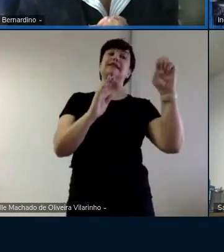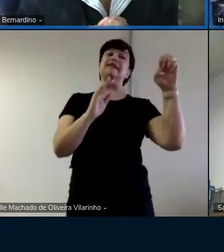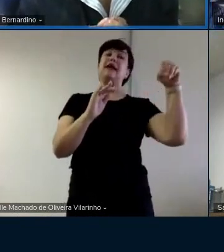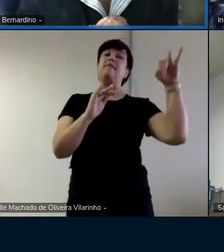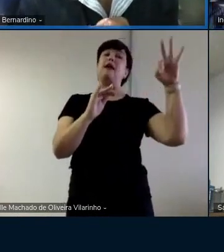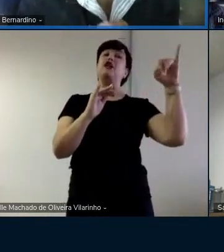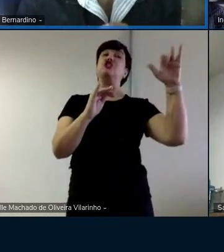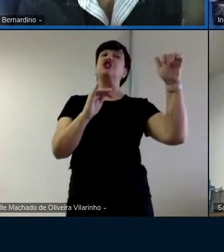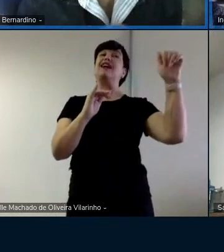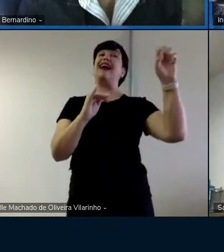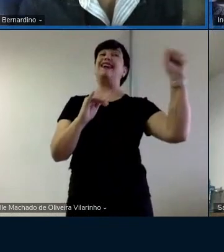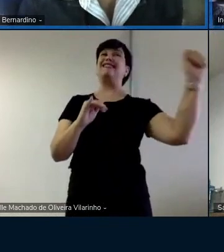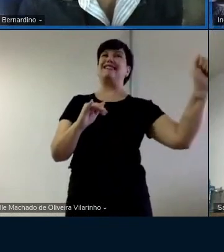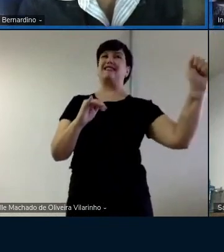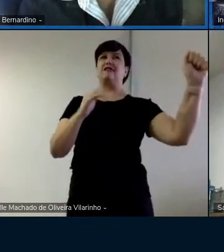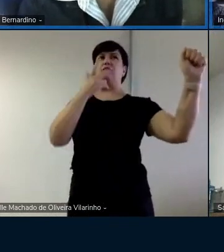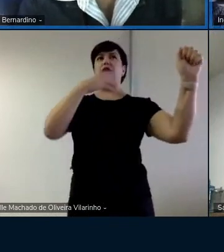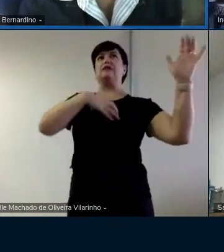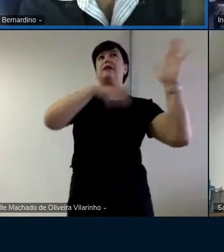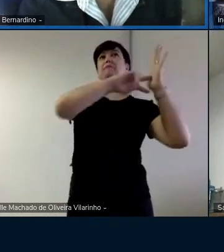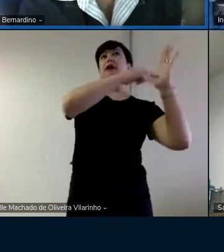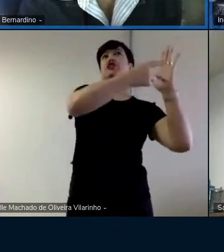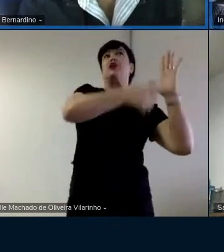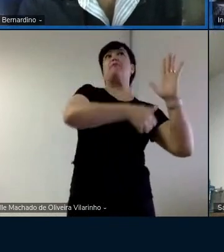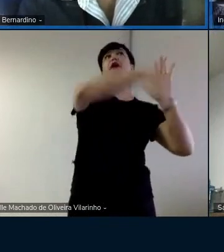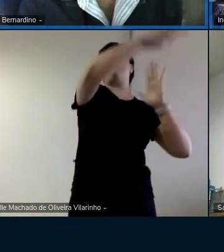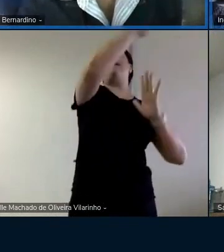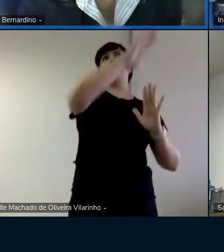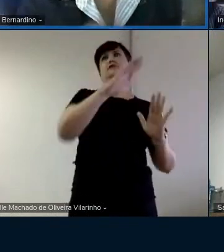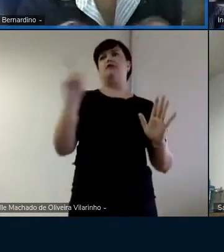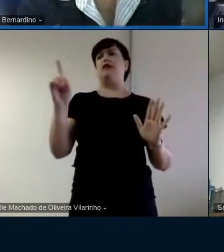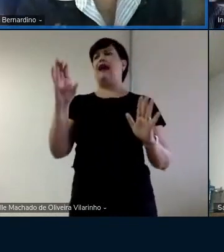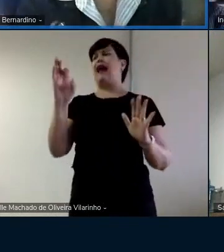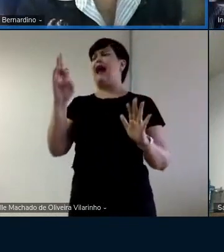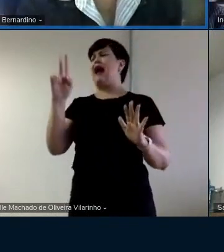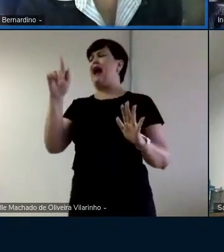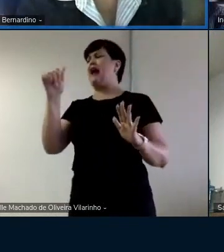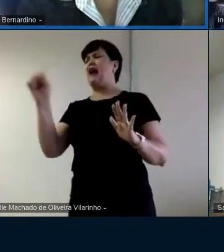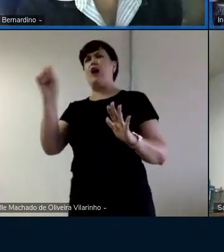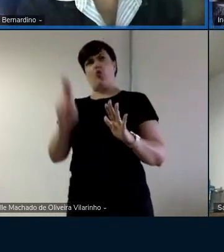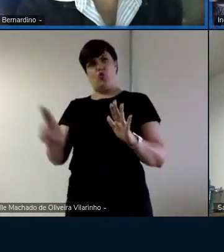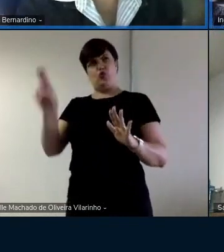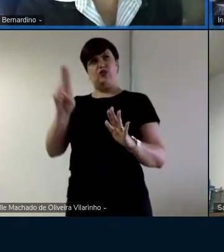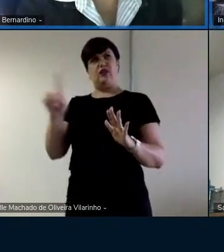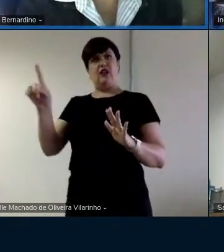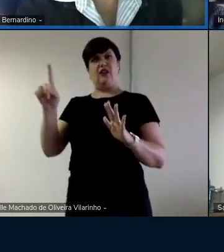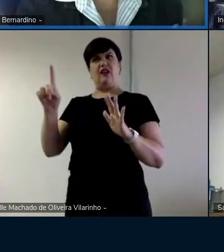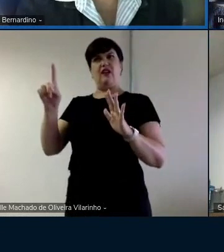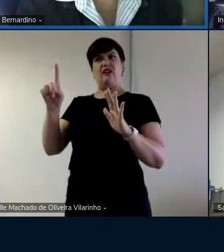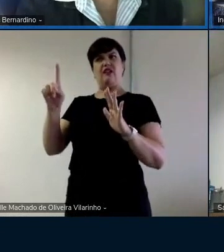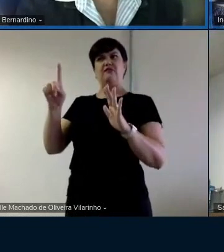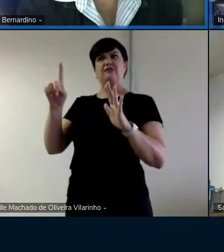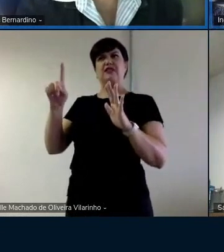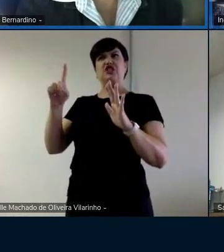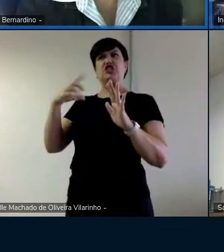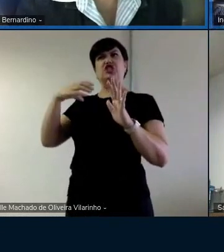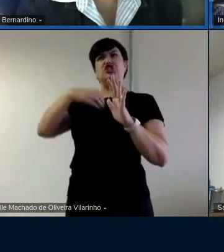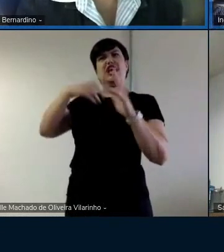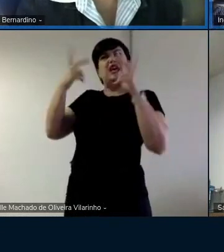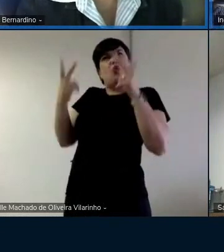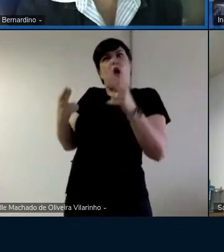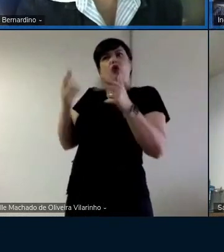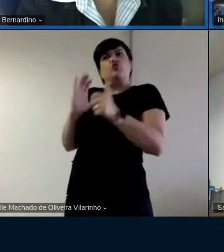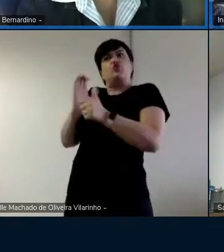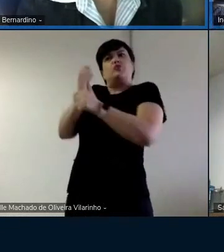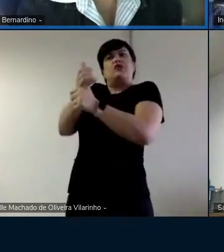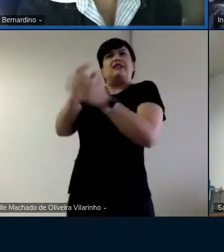termos... Eu queria saber se está sendo usado esse termo com esse sentido de significado. É uma coisa que vem